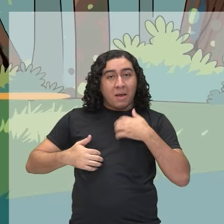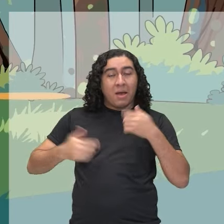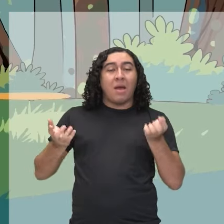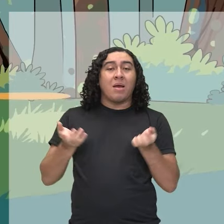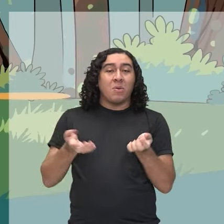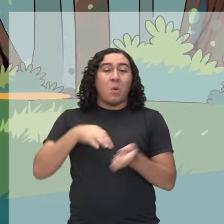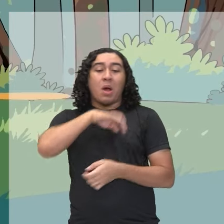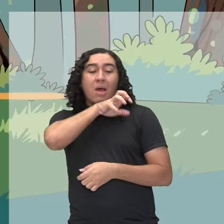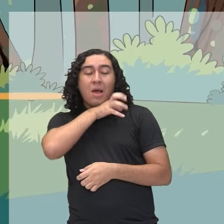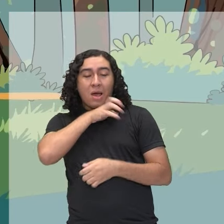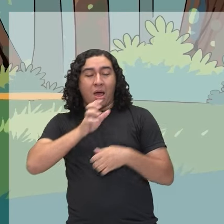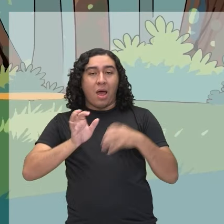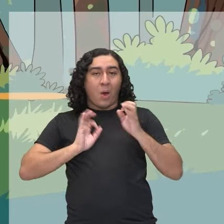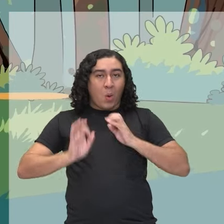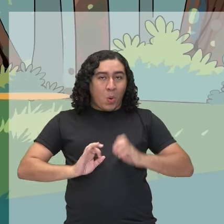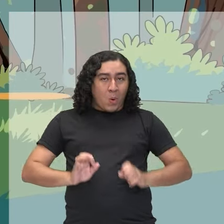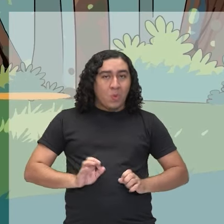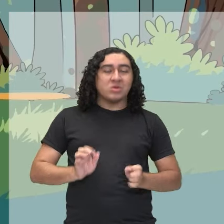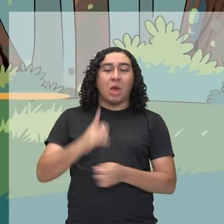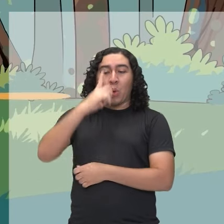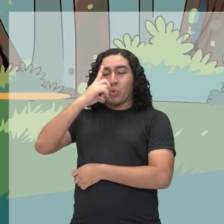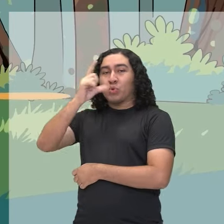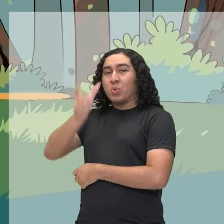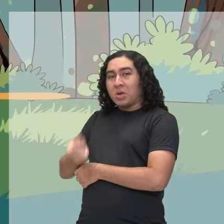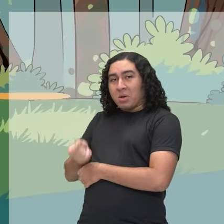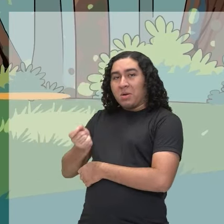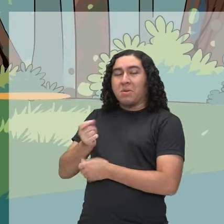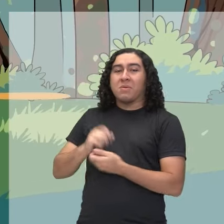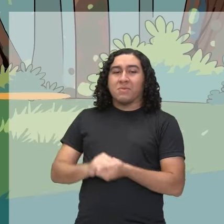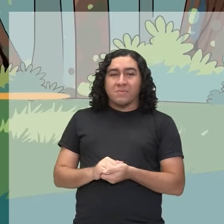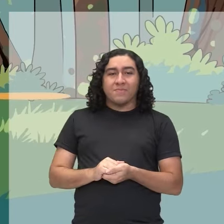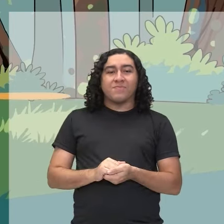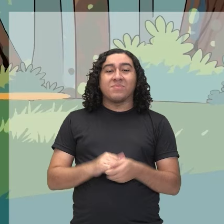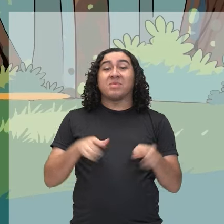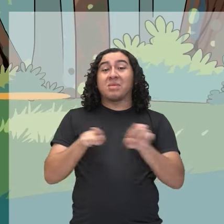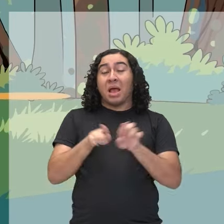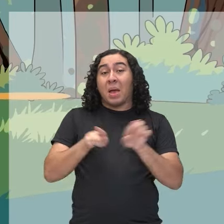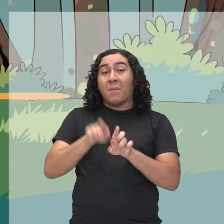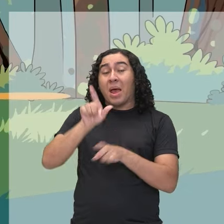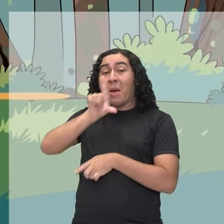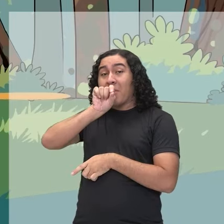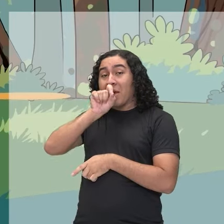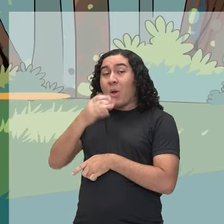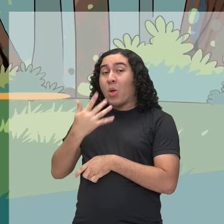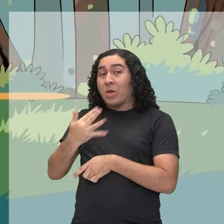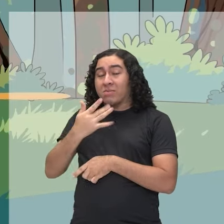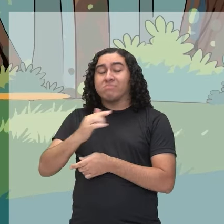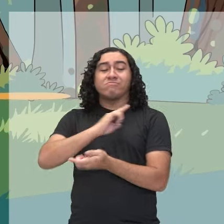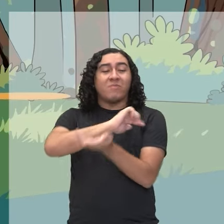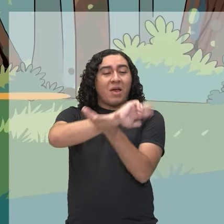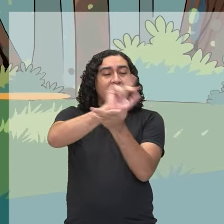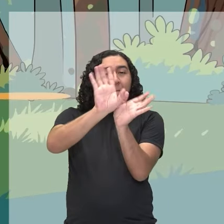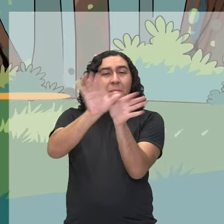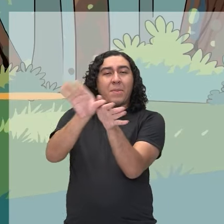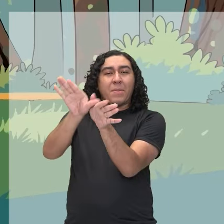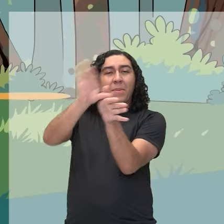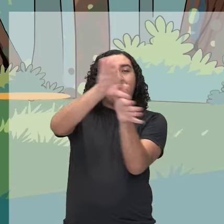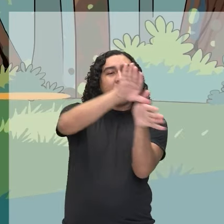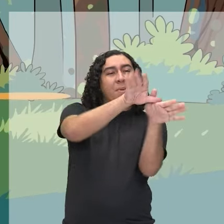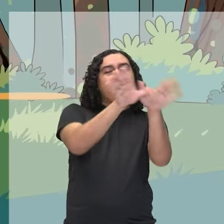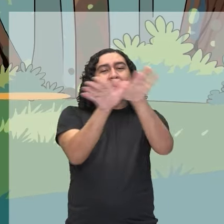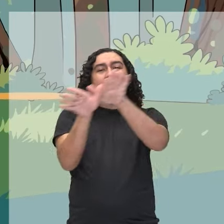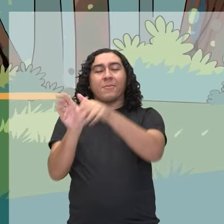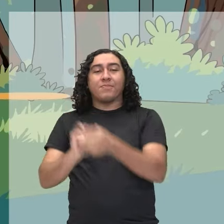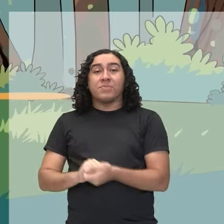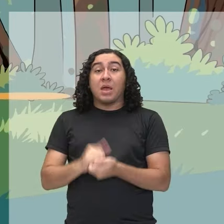tucano, ainda agora em aqui passaram, né? Araras voando aqui por perto, né? Então quando a gente fala